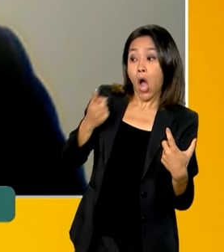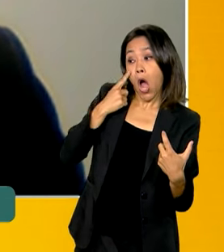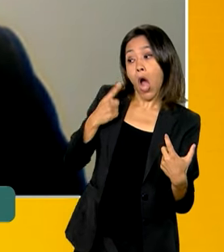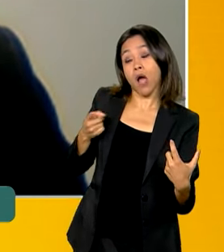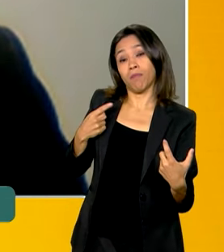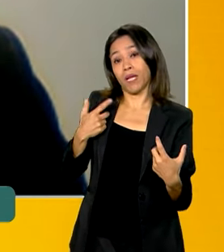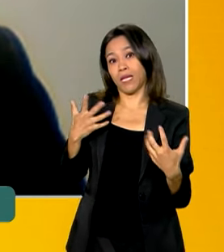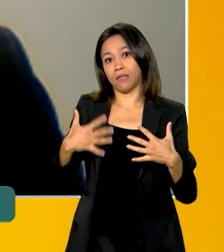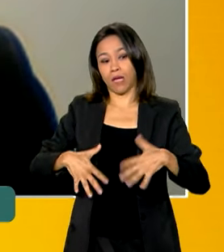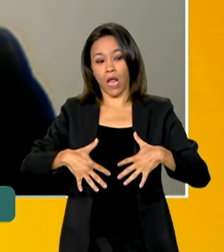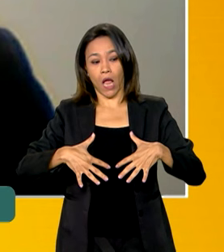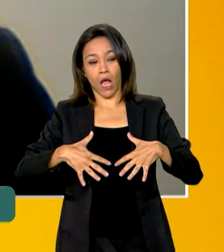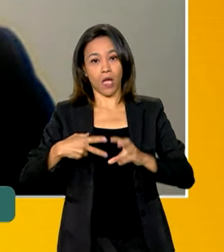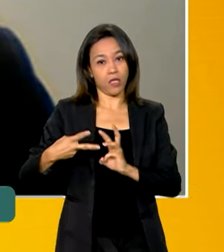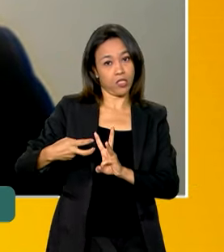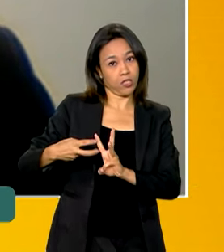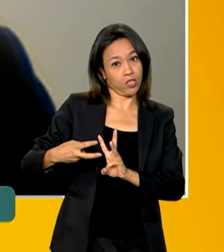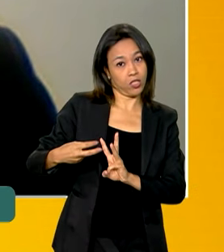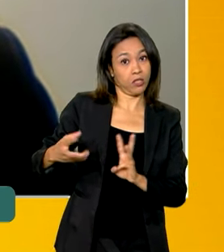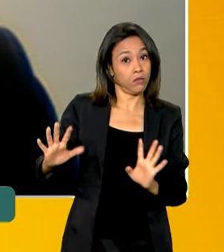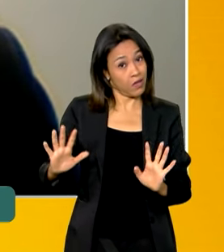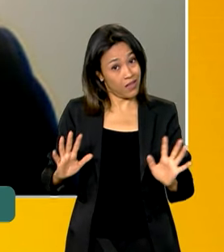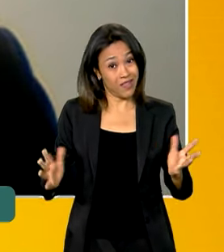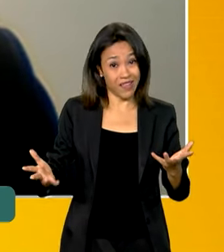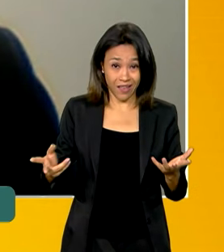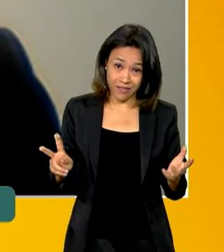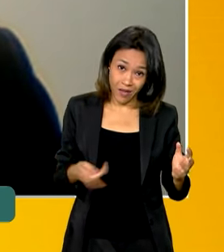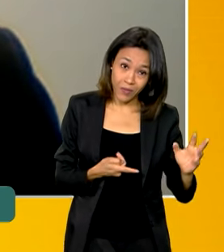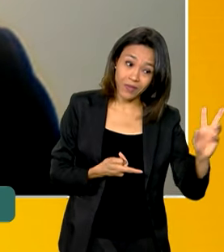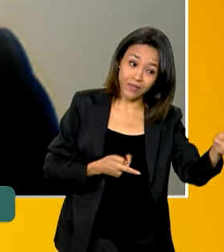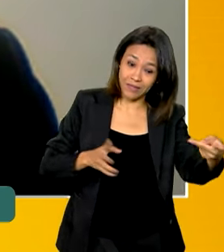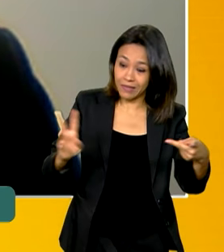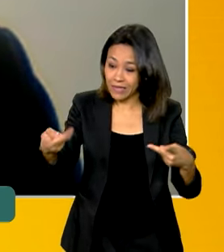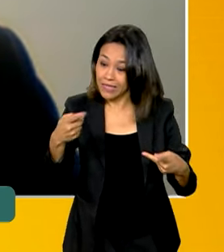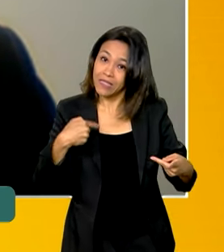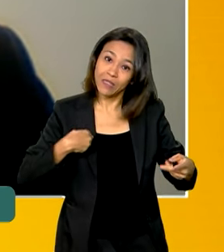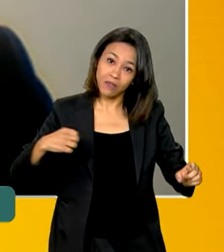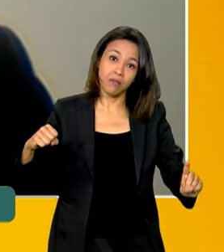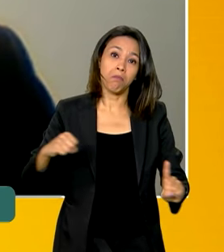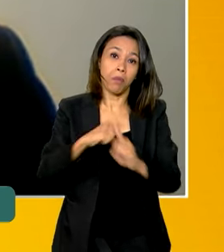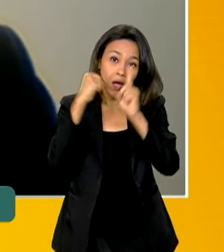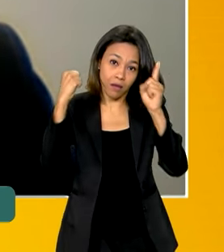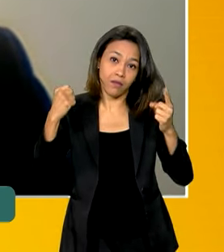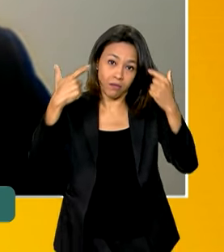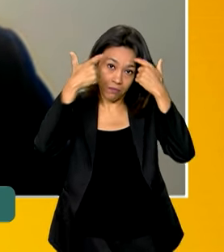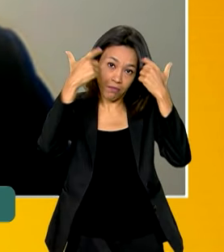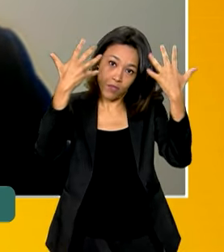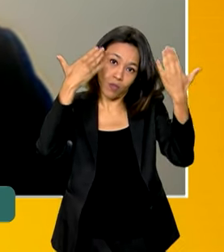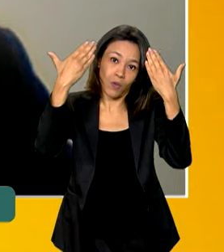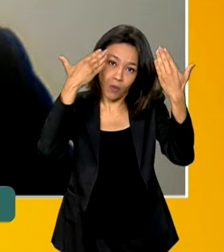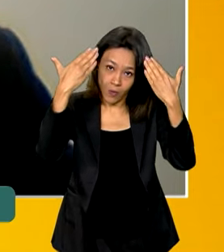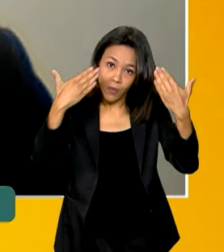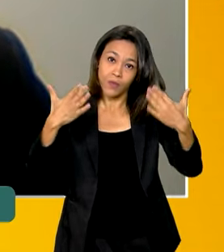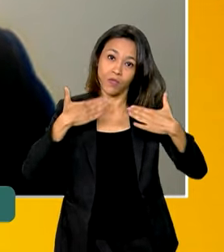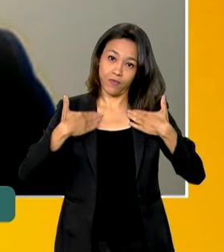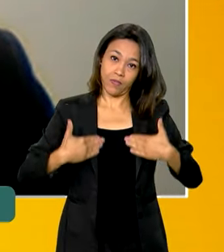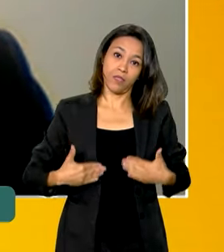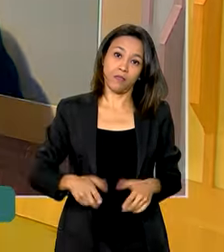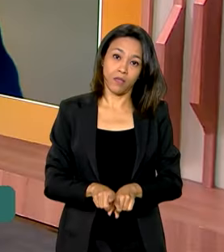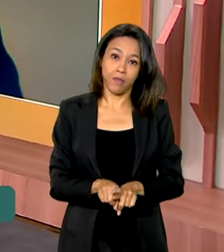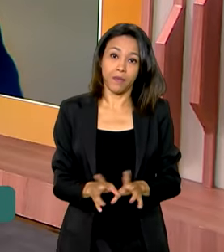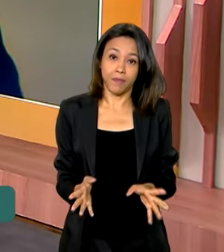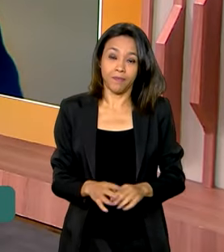seu direito também. Então, são ações que, de alguma forma, é um impacto direto à comunidade, seja psicologicamente, seja fisicamente, nesse sentido.